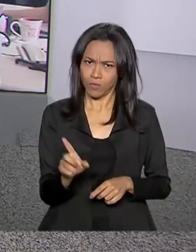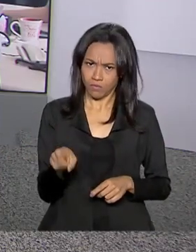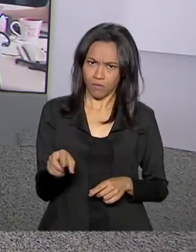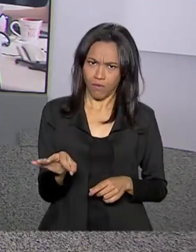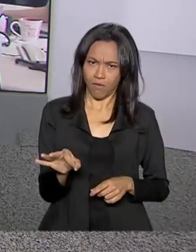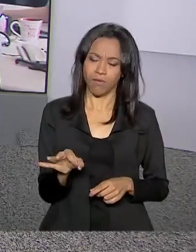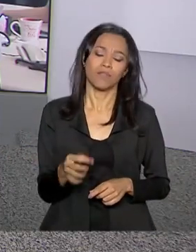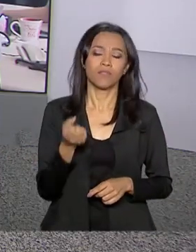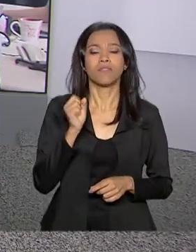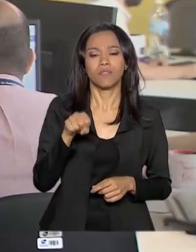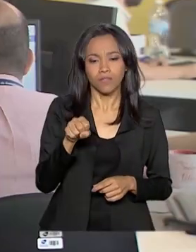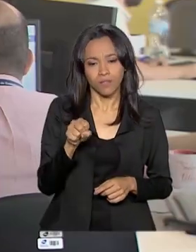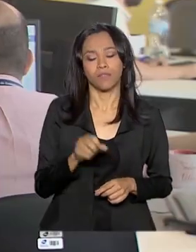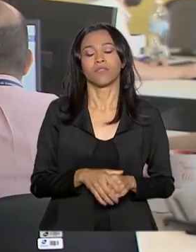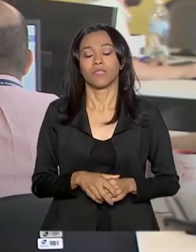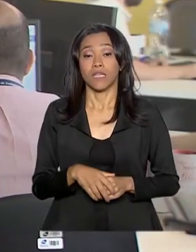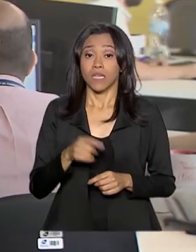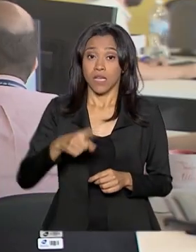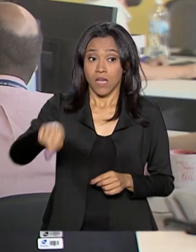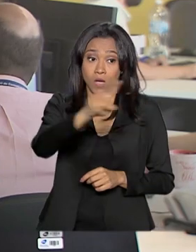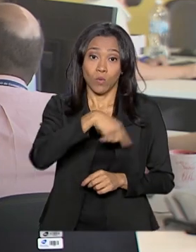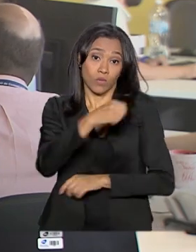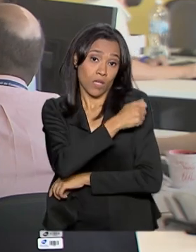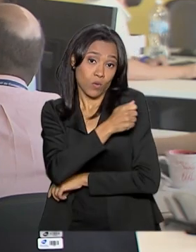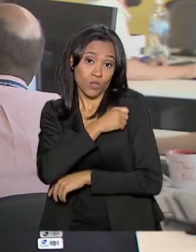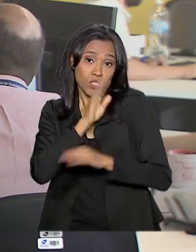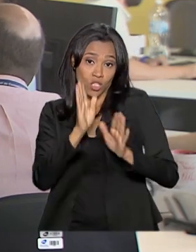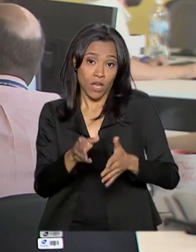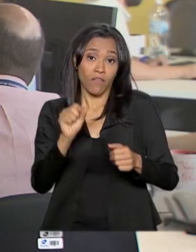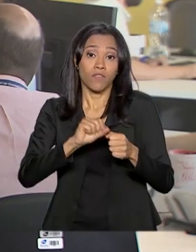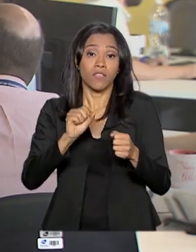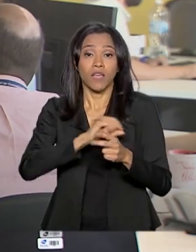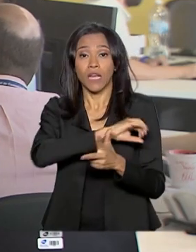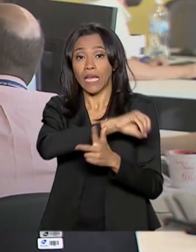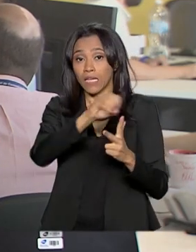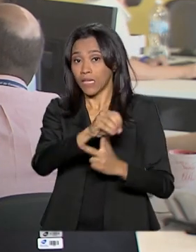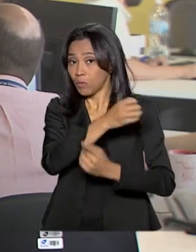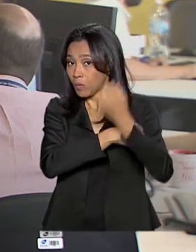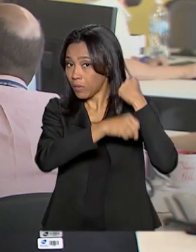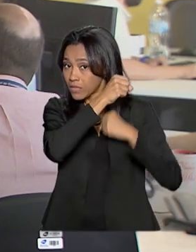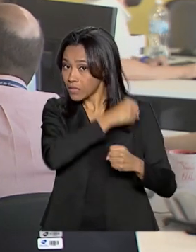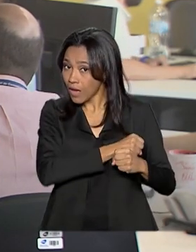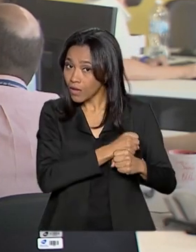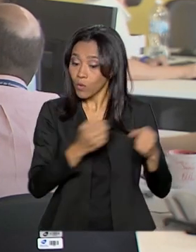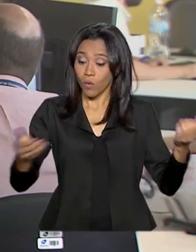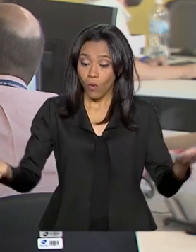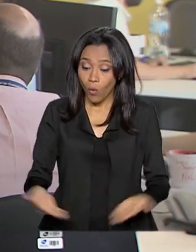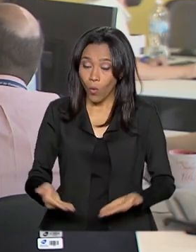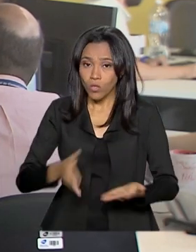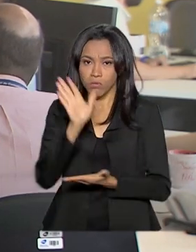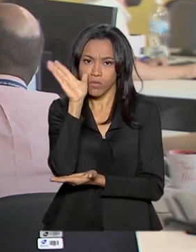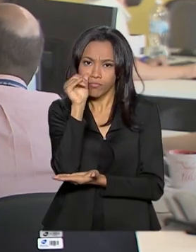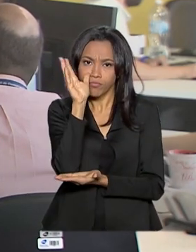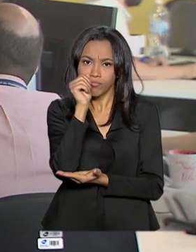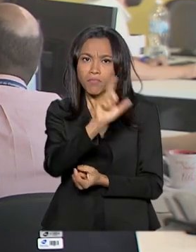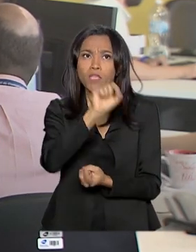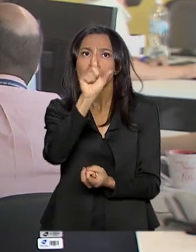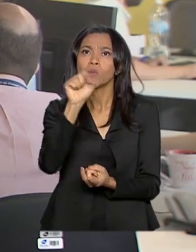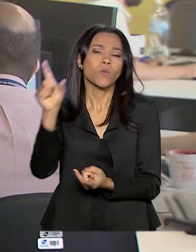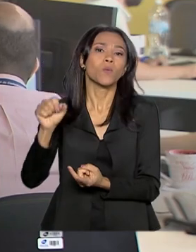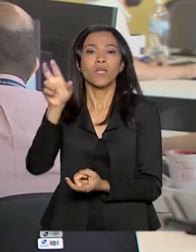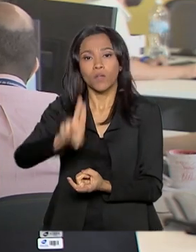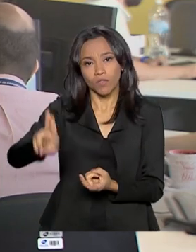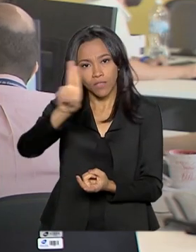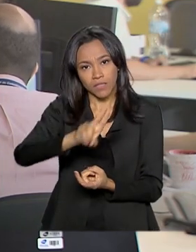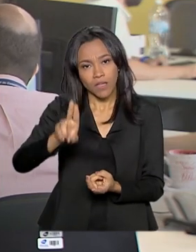Isso, é isso mesmo. Os estudantes que fizeram o Enem do ano passado podem consultar a partir de hoje as instituições e as vagas